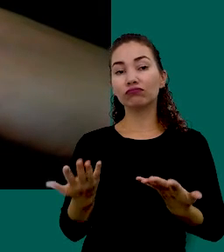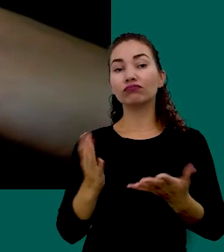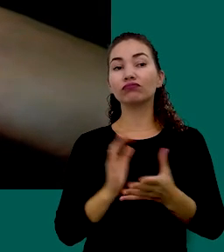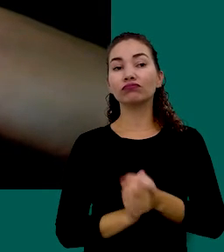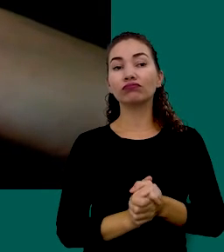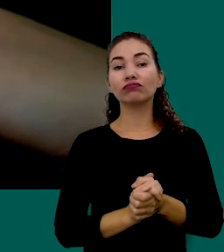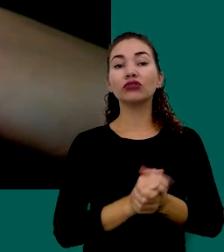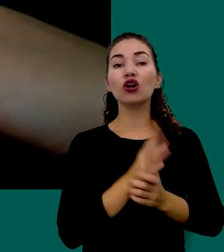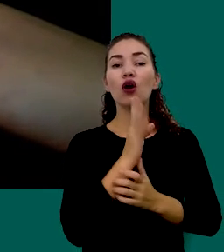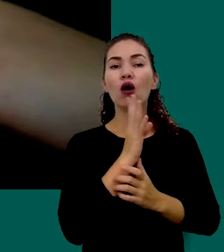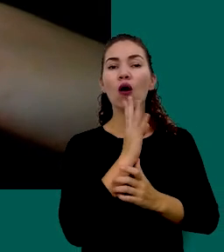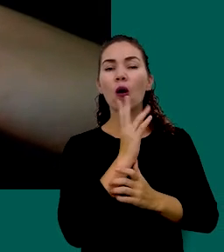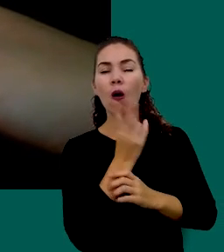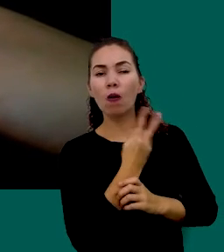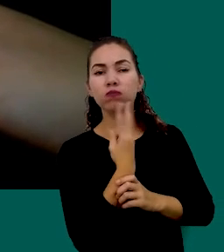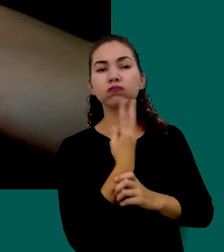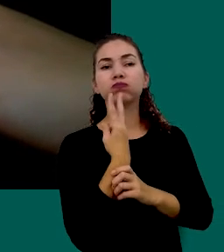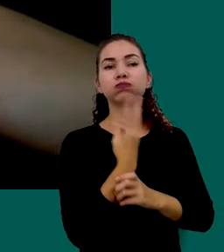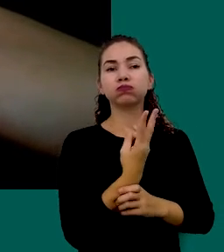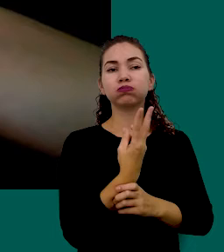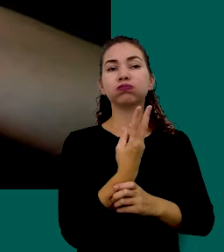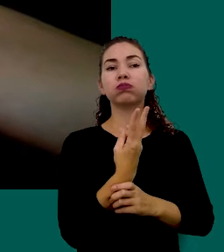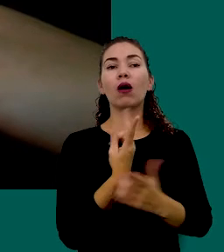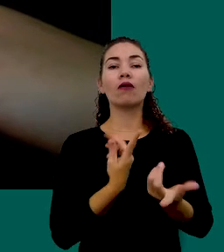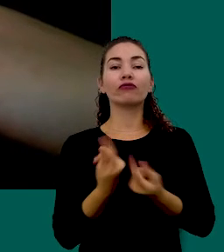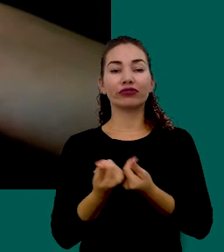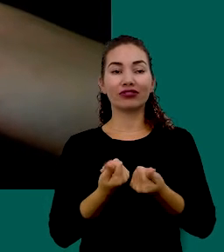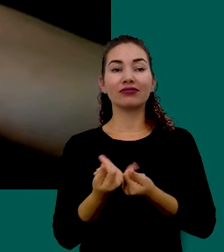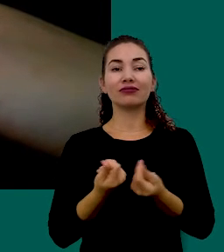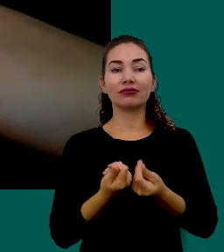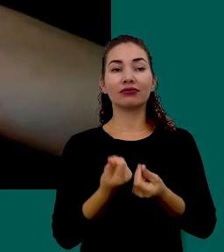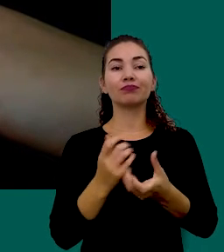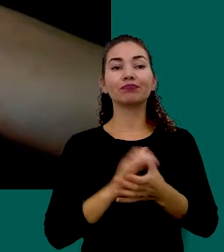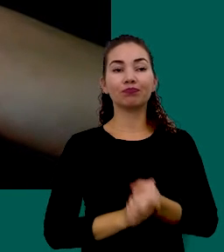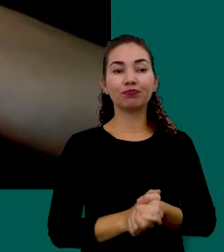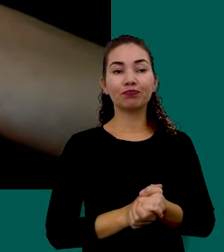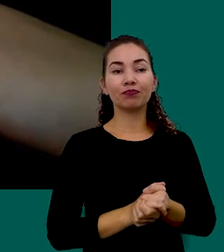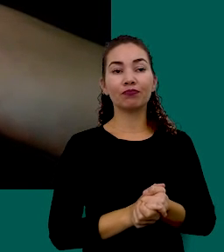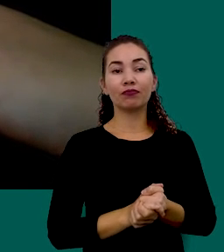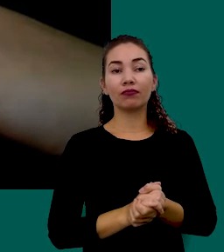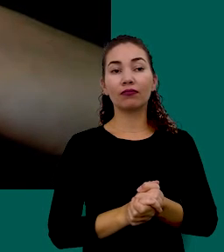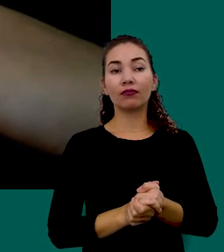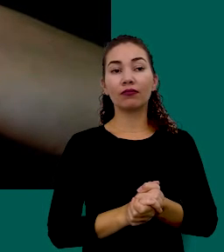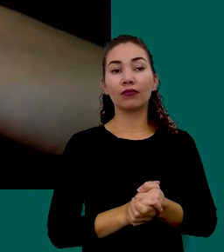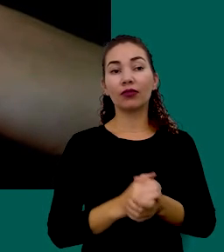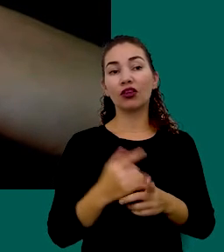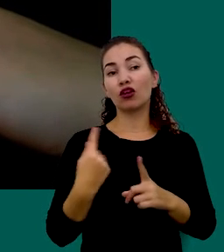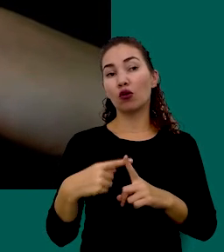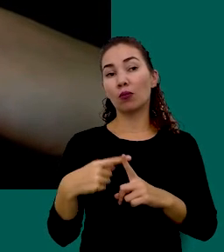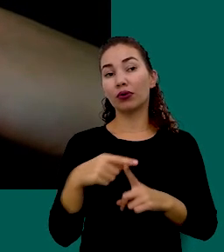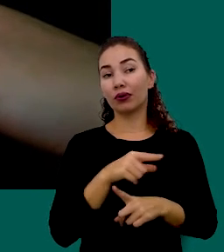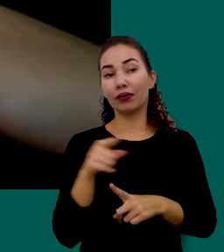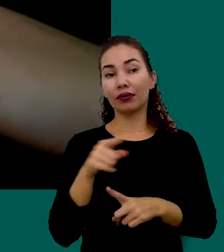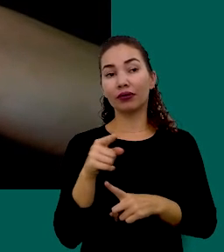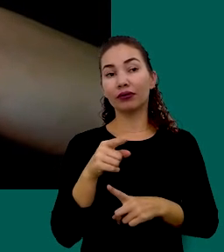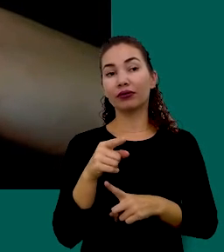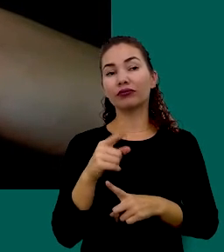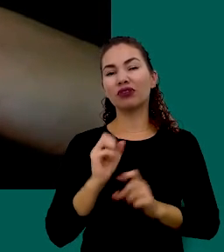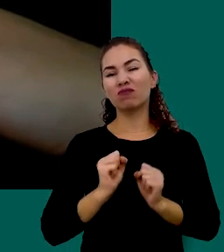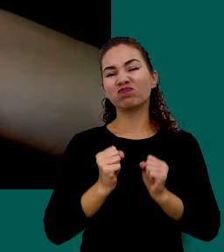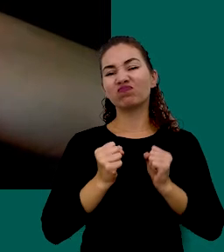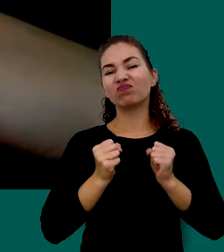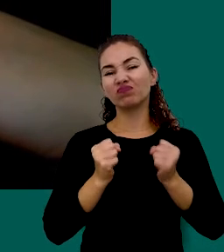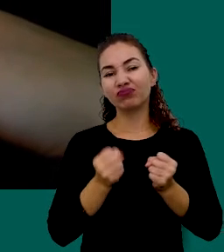em busca De conhecimentos No mundo financeiro Pois Por mais Que você se esforce